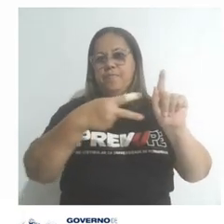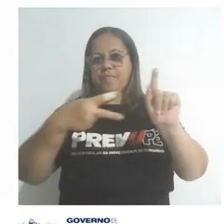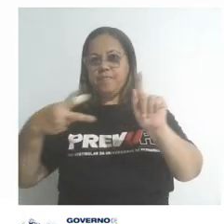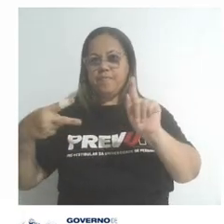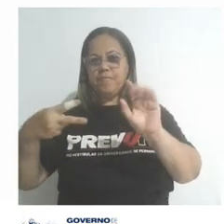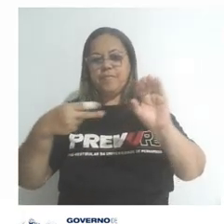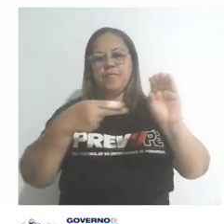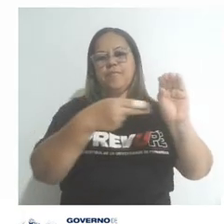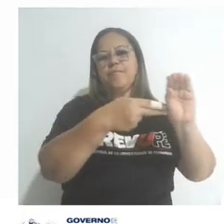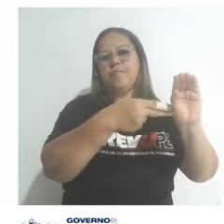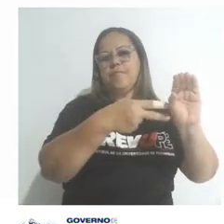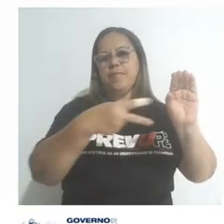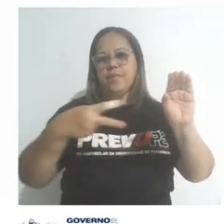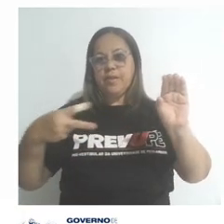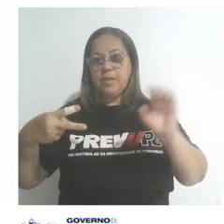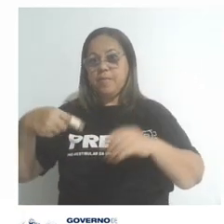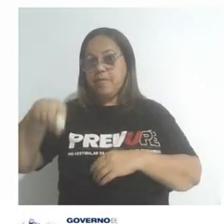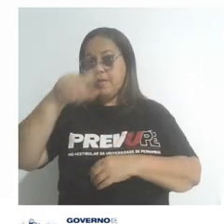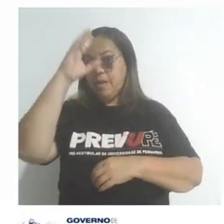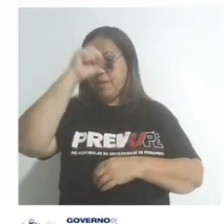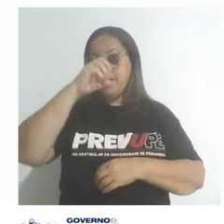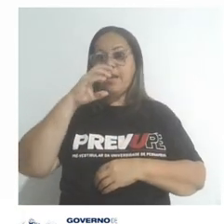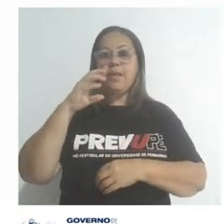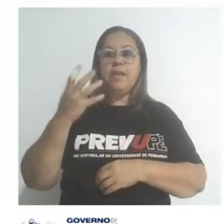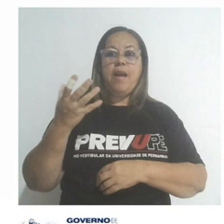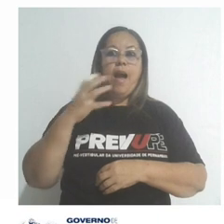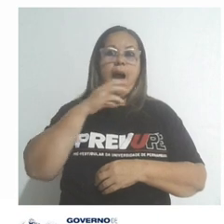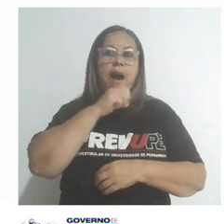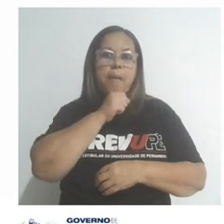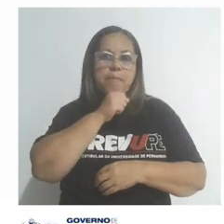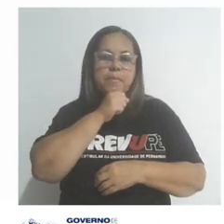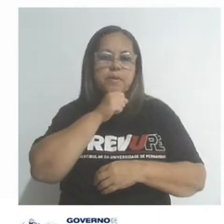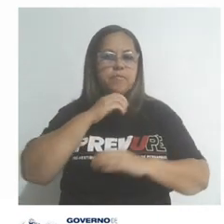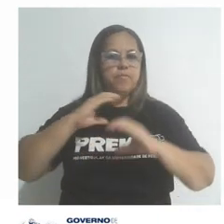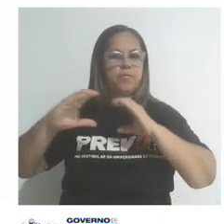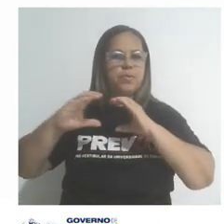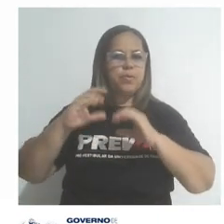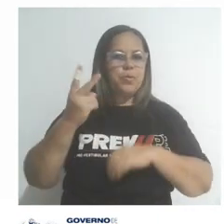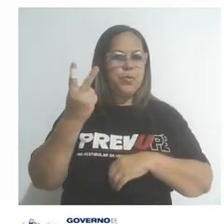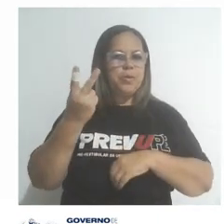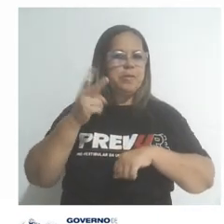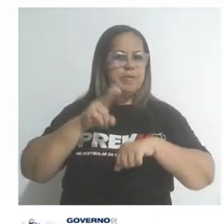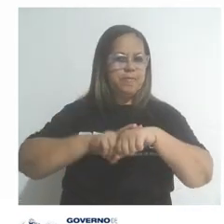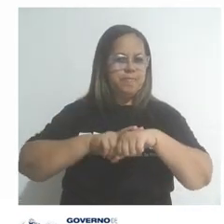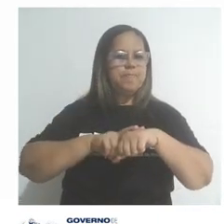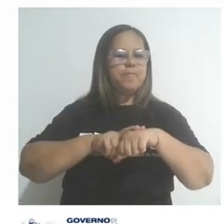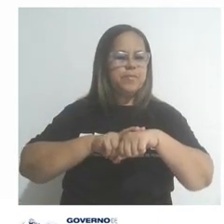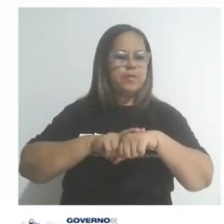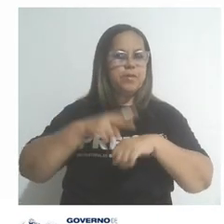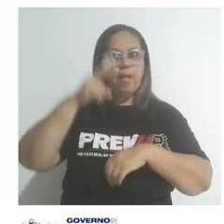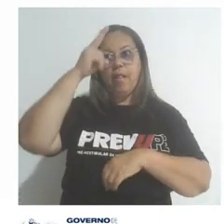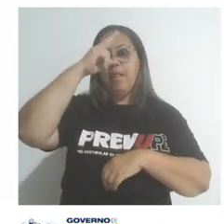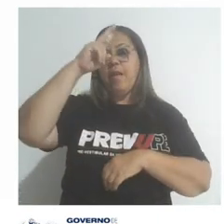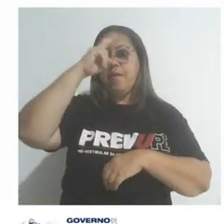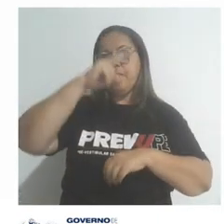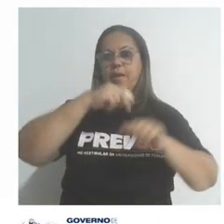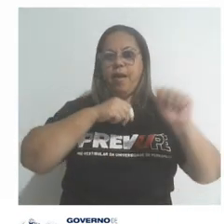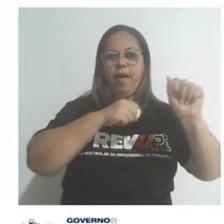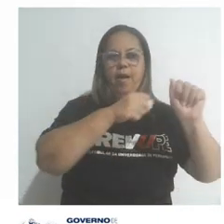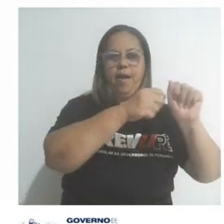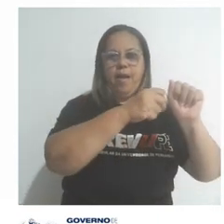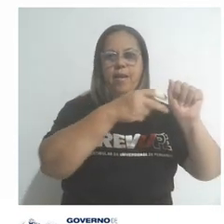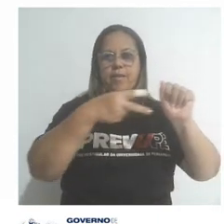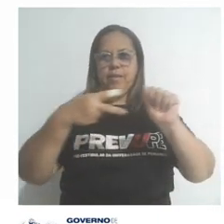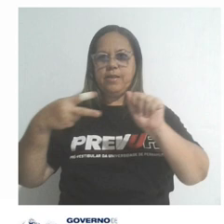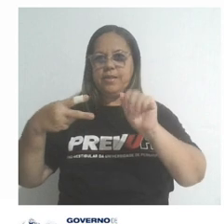aprenderem rapidamente, o a gente gosta de ensinar, aquele famoso Acnal Timóteo e Gal Costa, falar nesses dois cantores para você lembrar que é adenina